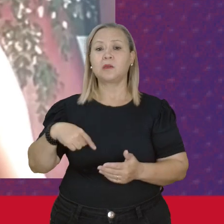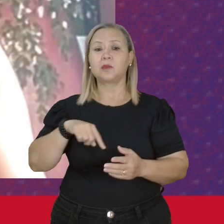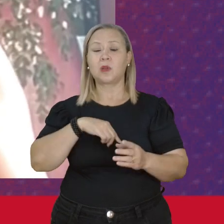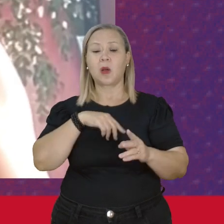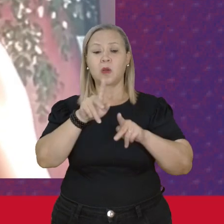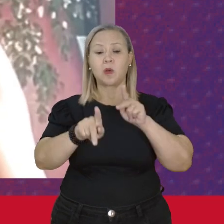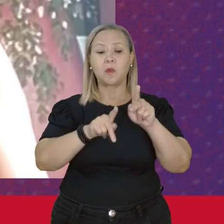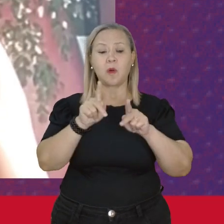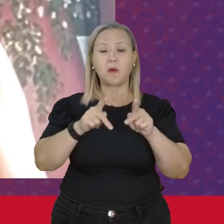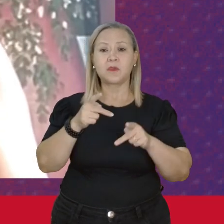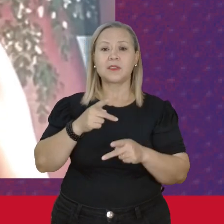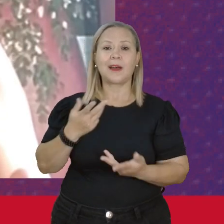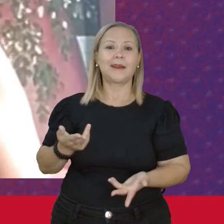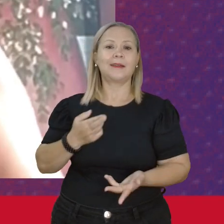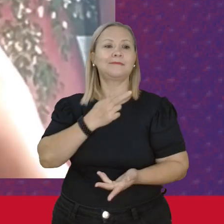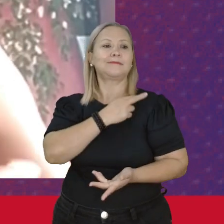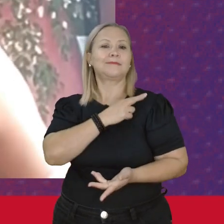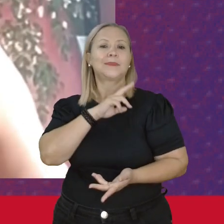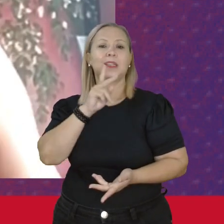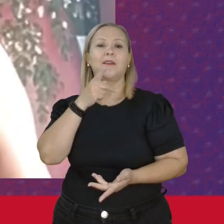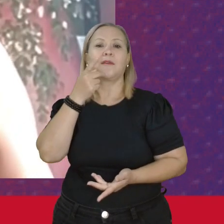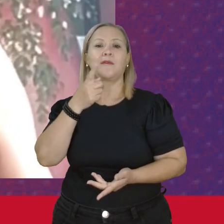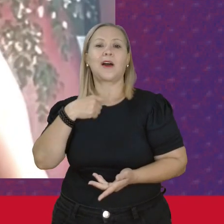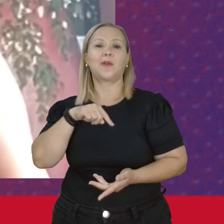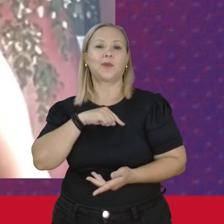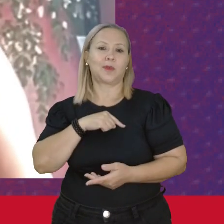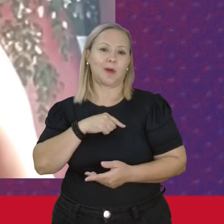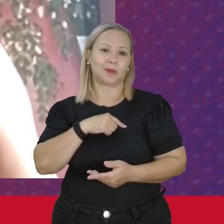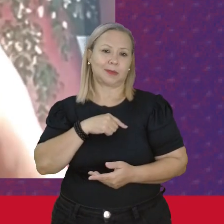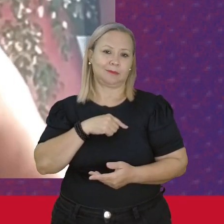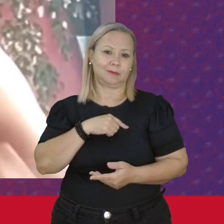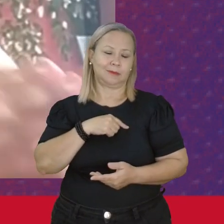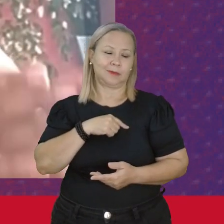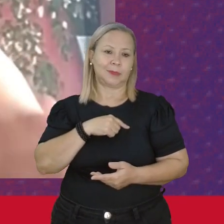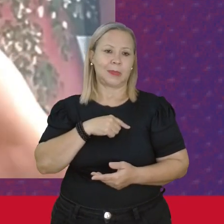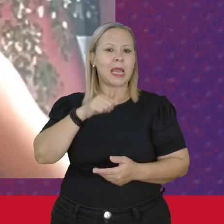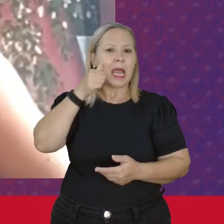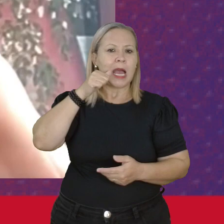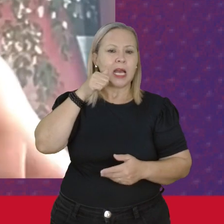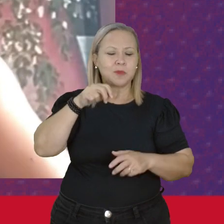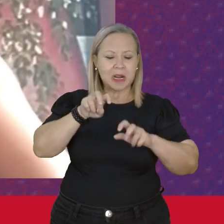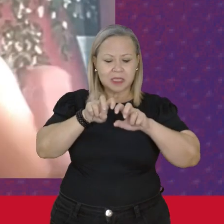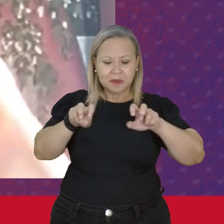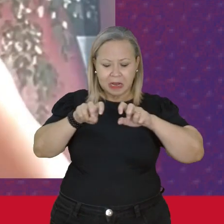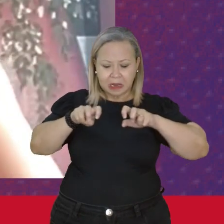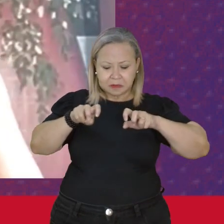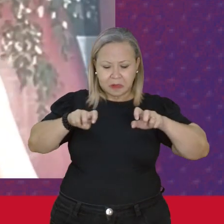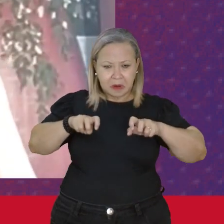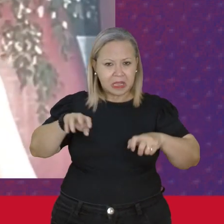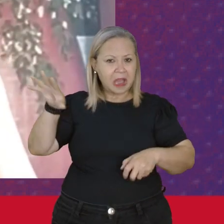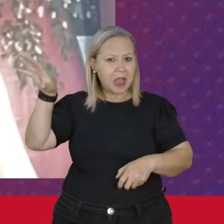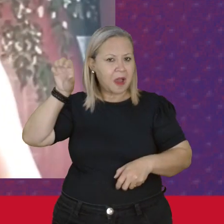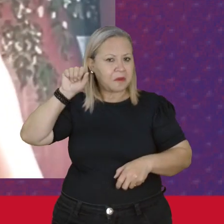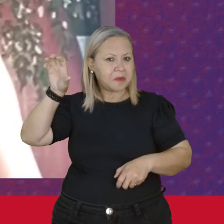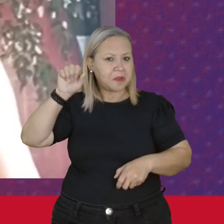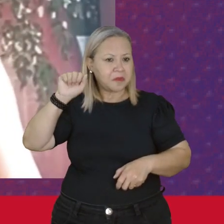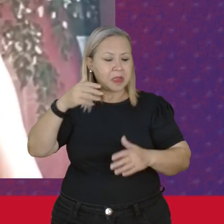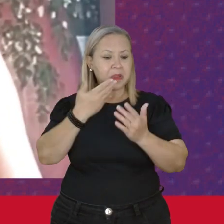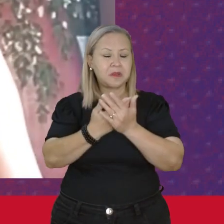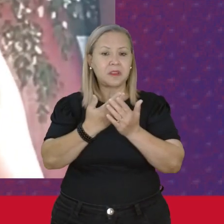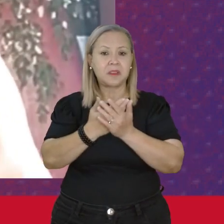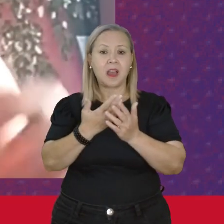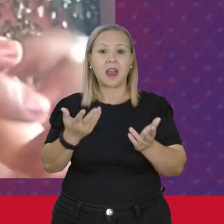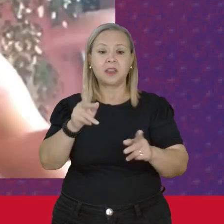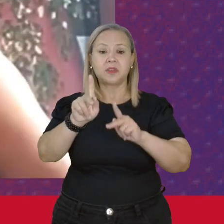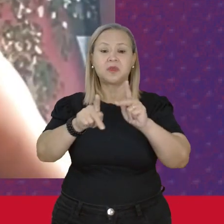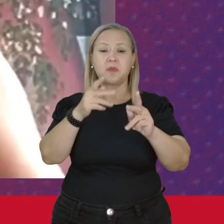Muitas vezes As mulheres Elas estão na plateia E aquele Os estudiosos Sobre os povos Indígenas Eles estão